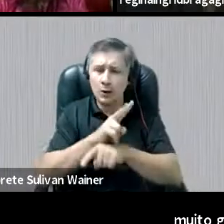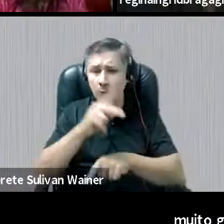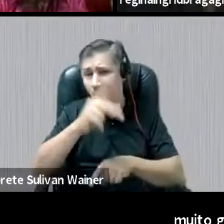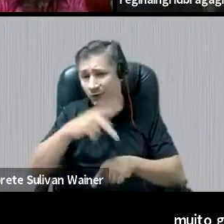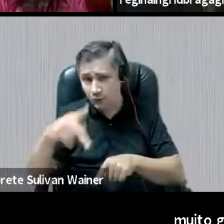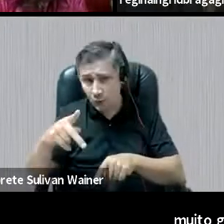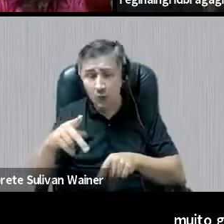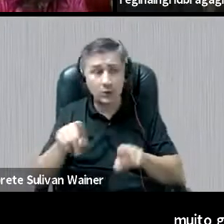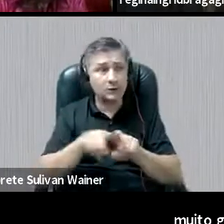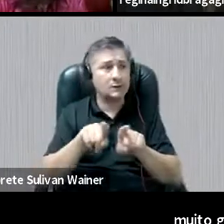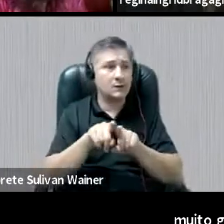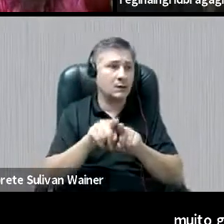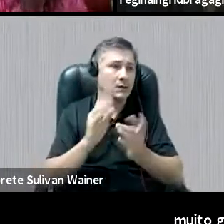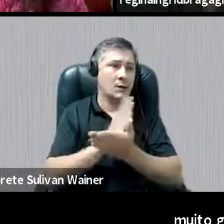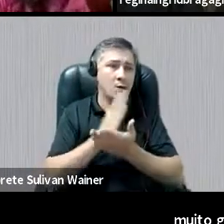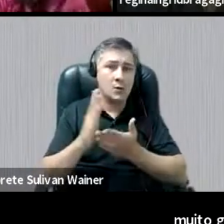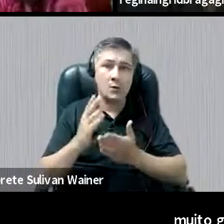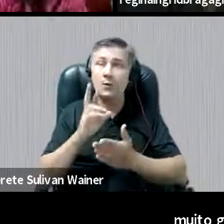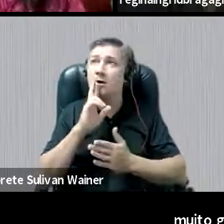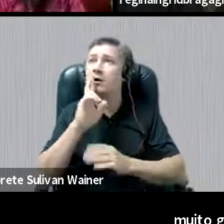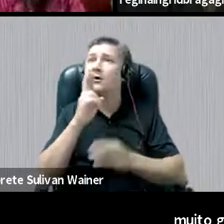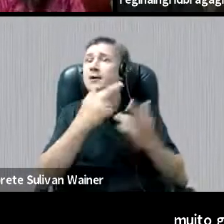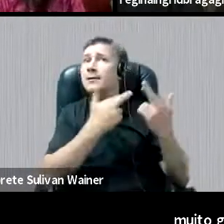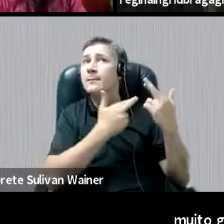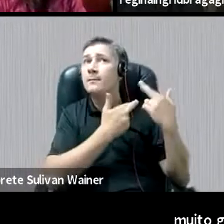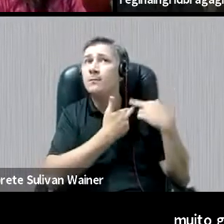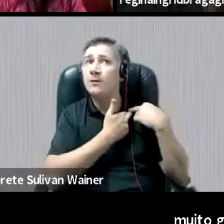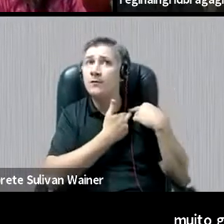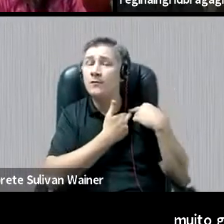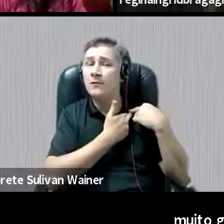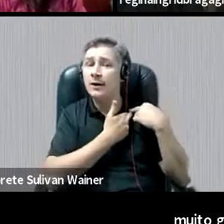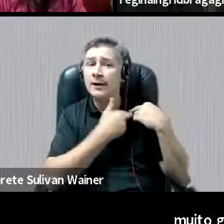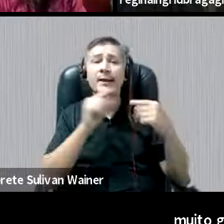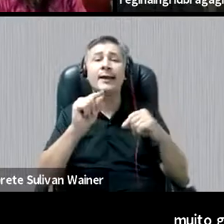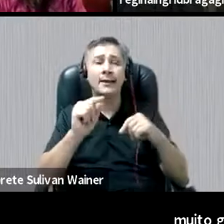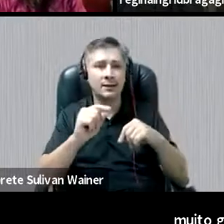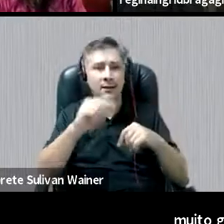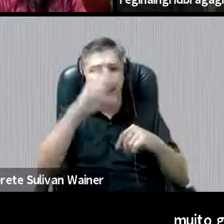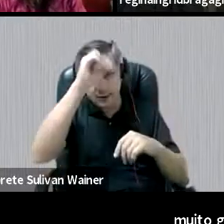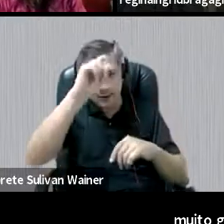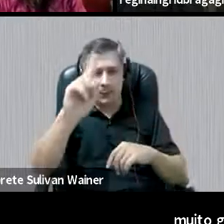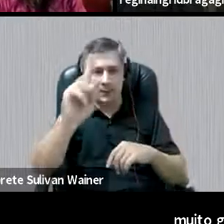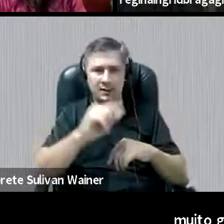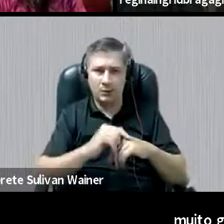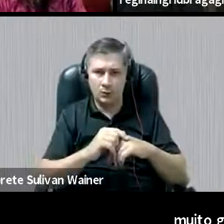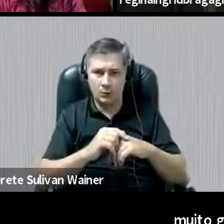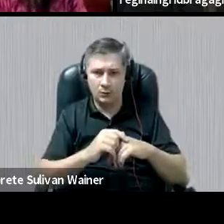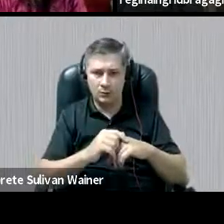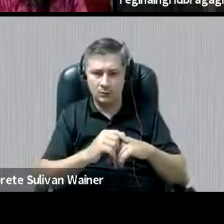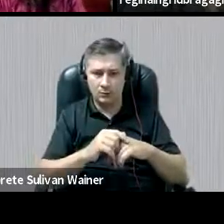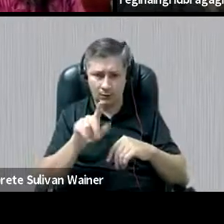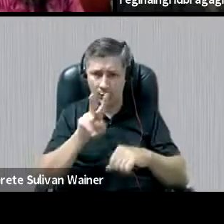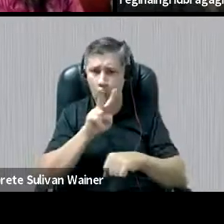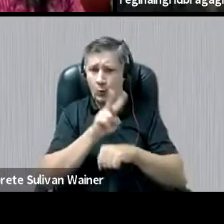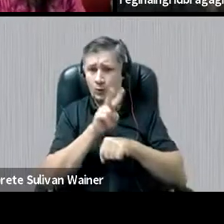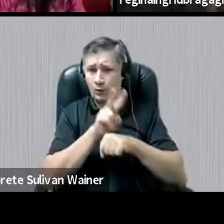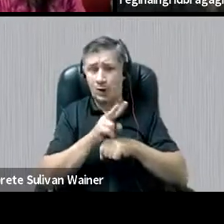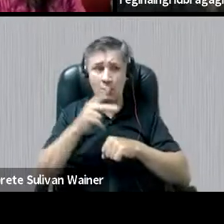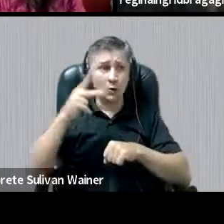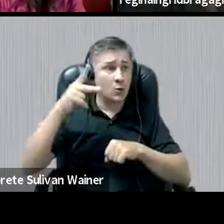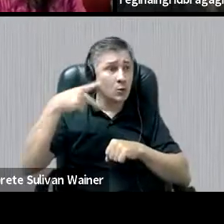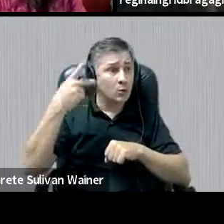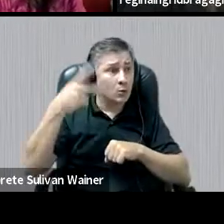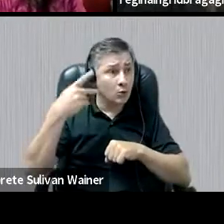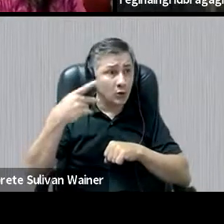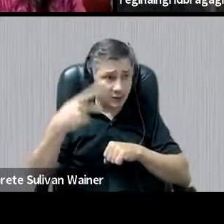a responsabilização pelo não, pela não aprendizagem, né? Porque eu acho que esse é um cuidado político que devemos ter, do